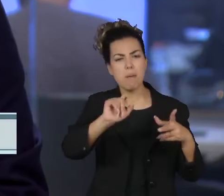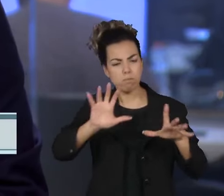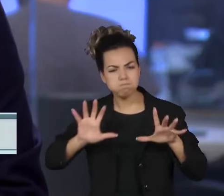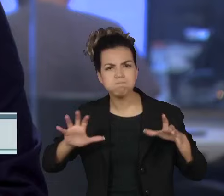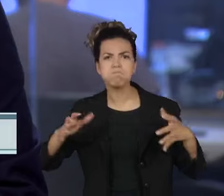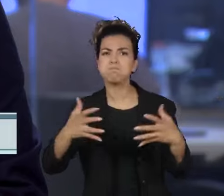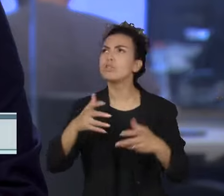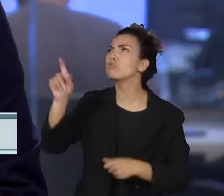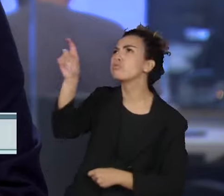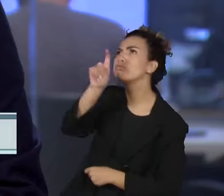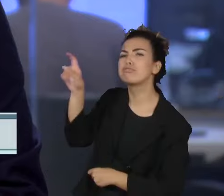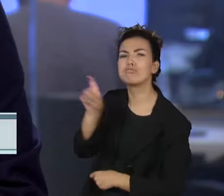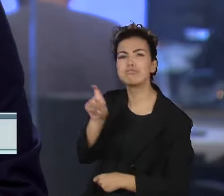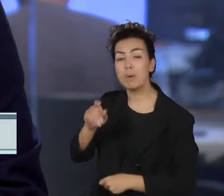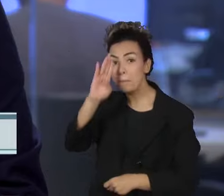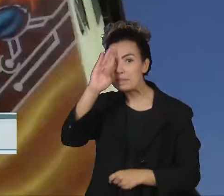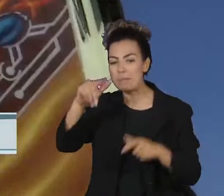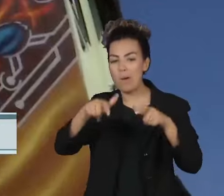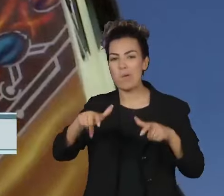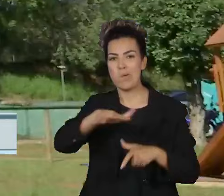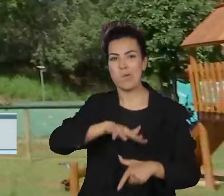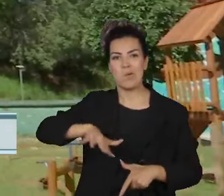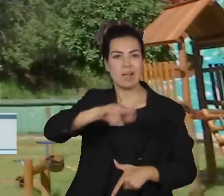colorir muros na periferia de São Paulo.